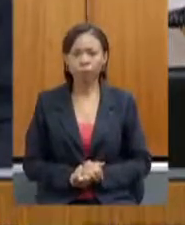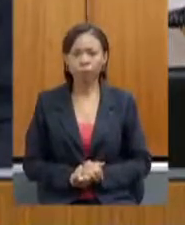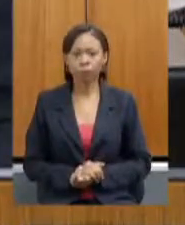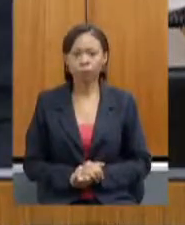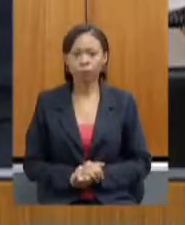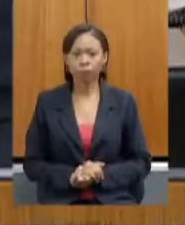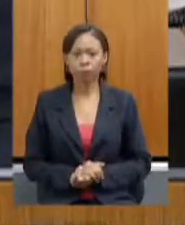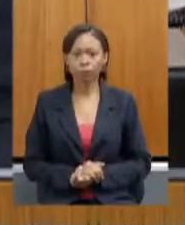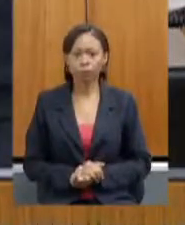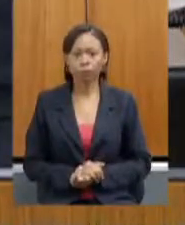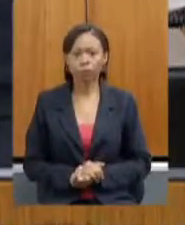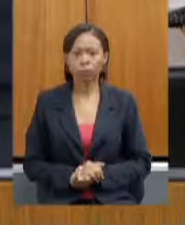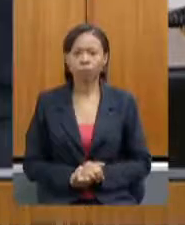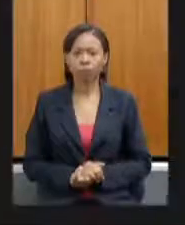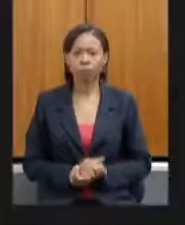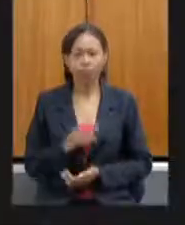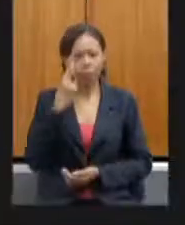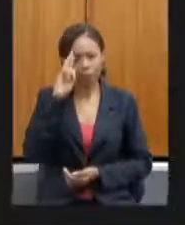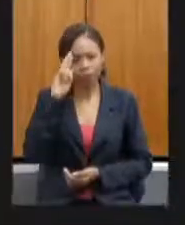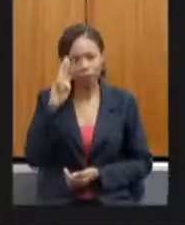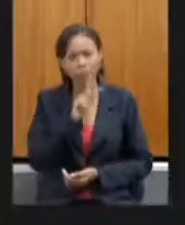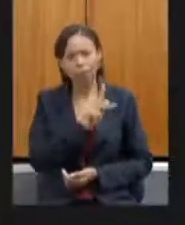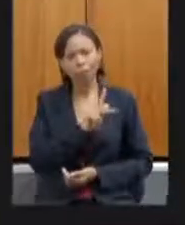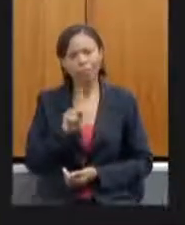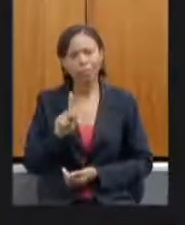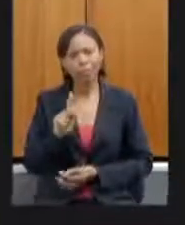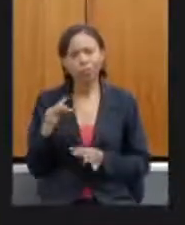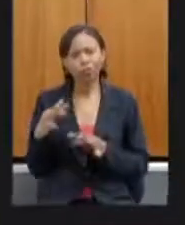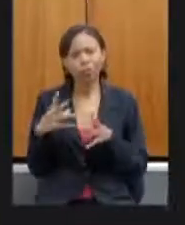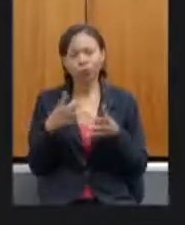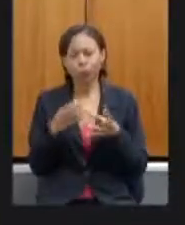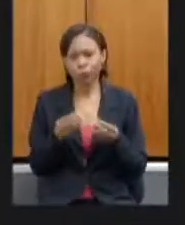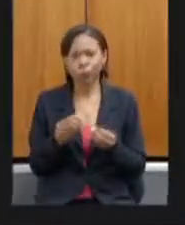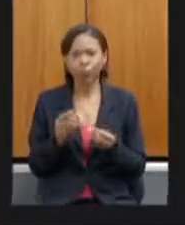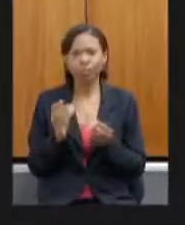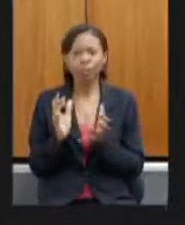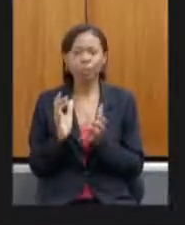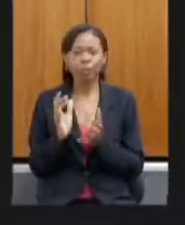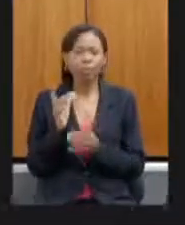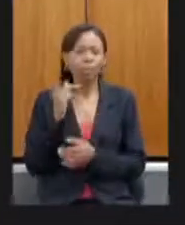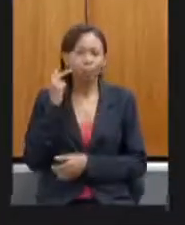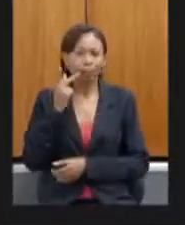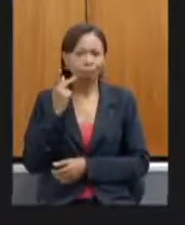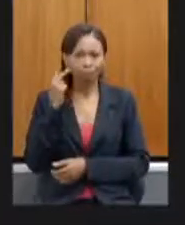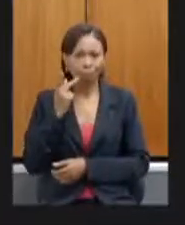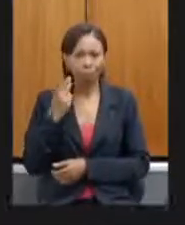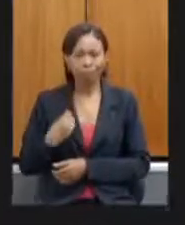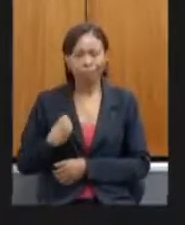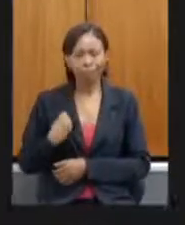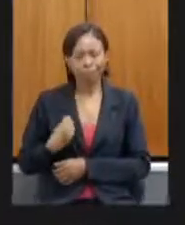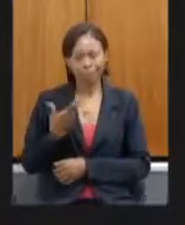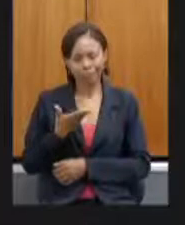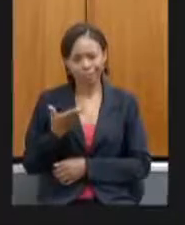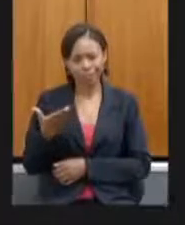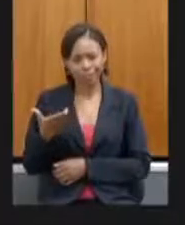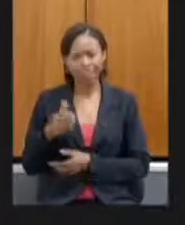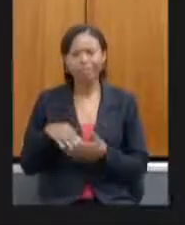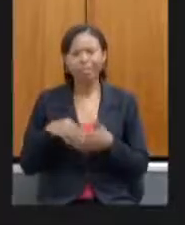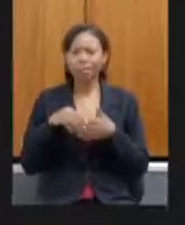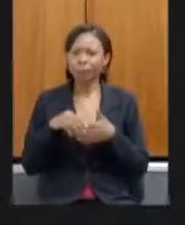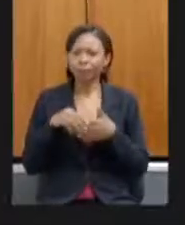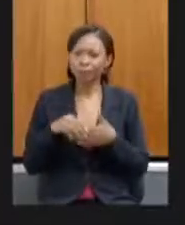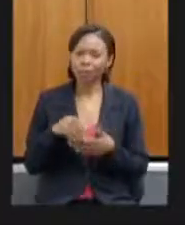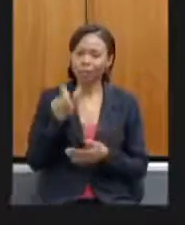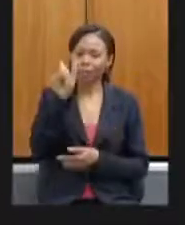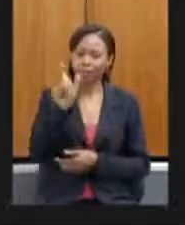senhor presidente demais colegas parlamentares aí presentes cumprimentar aí a nossa